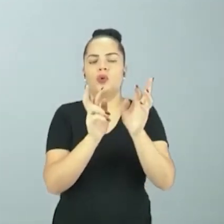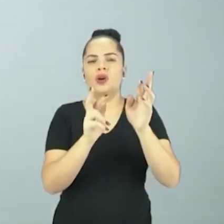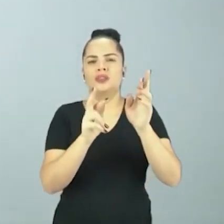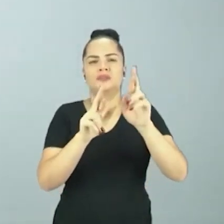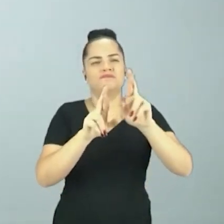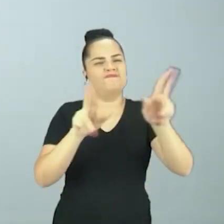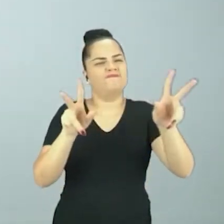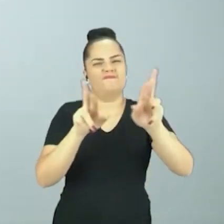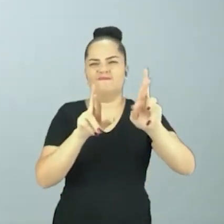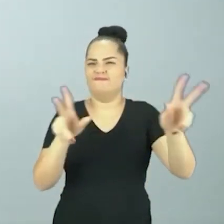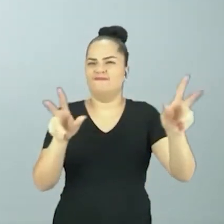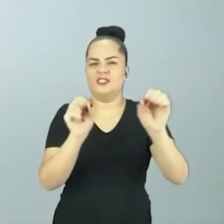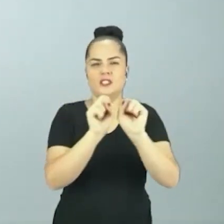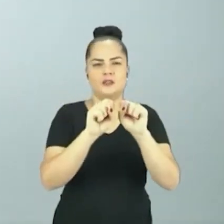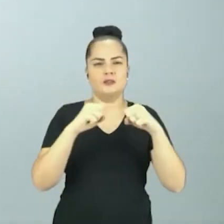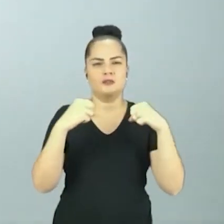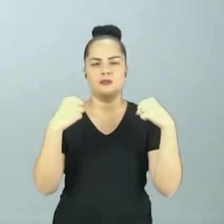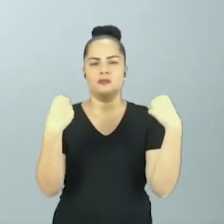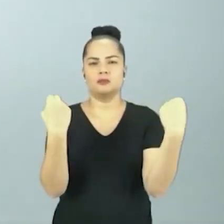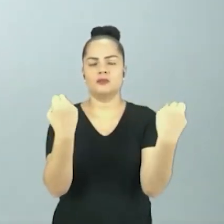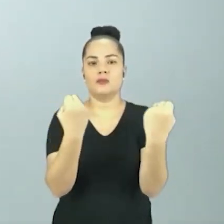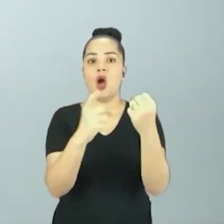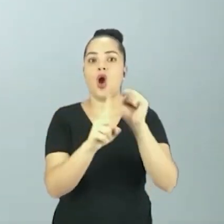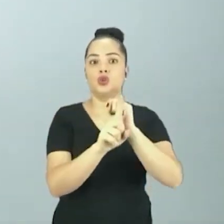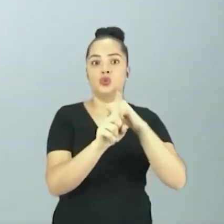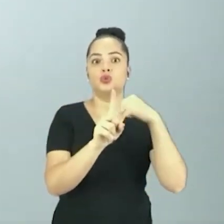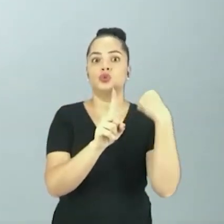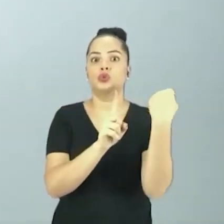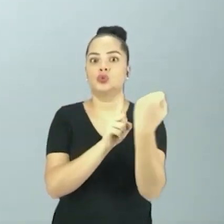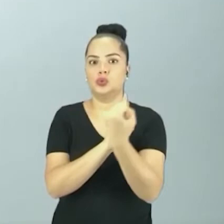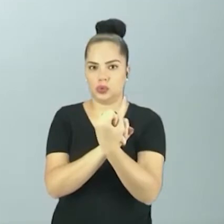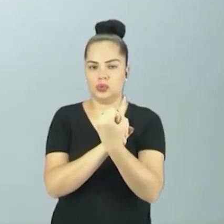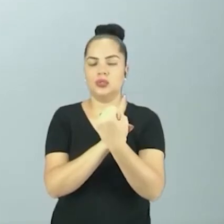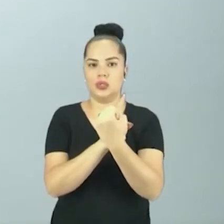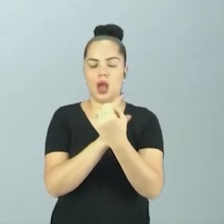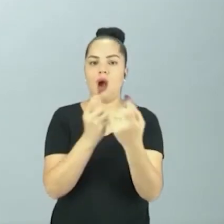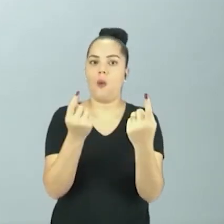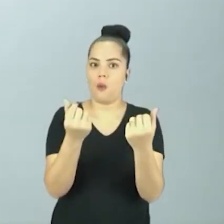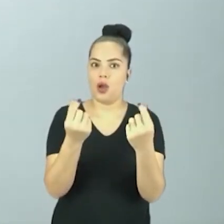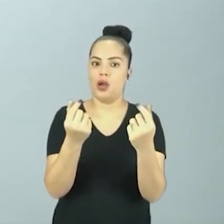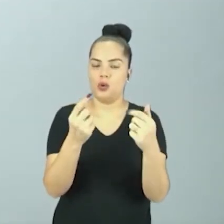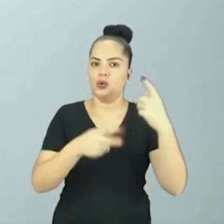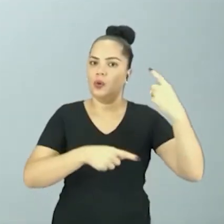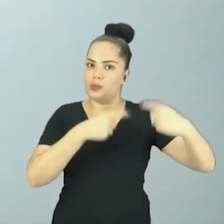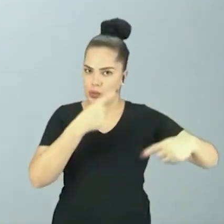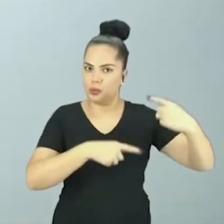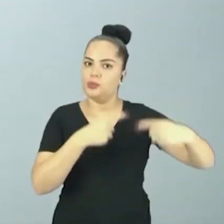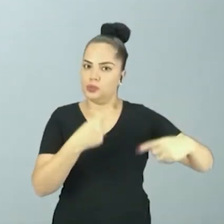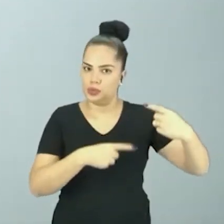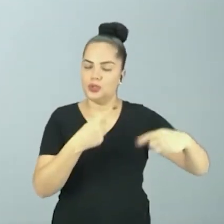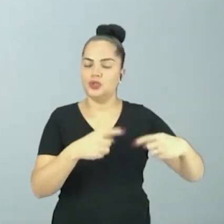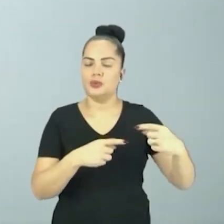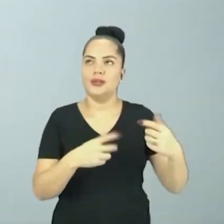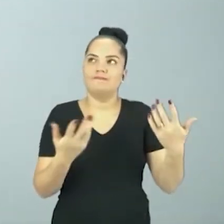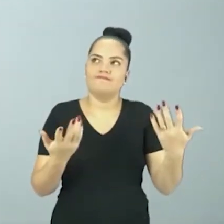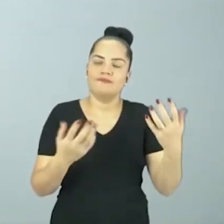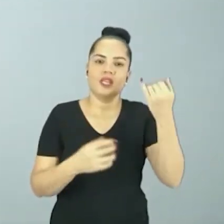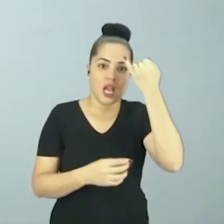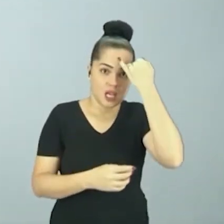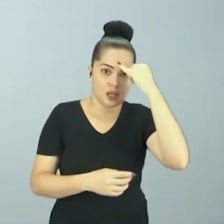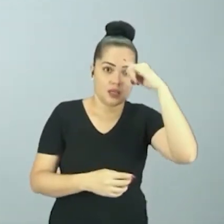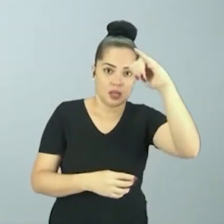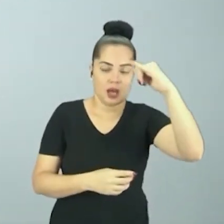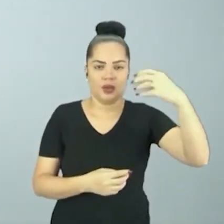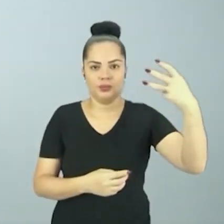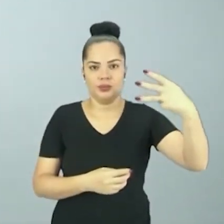social, econômico e político. Por isso, resolveram então categorizar, criar um terceiro nível, que é o terceiro